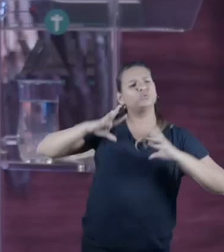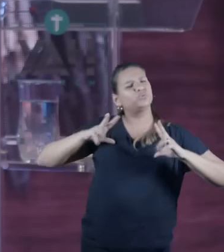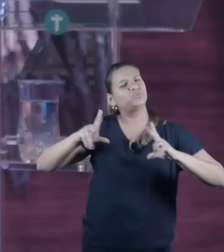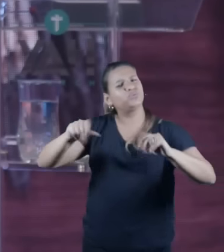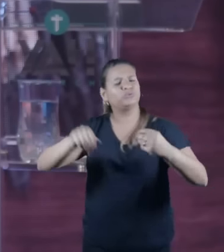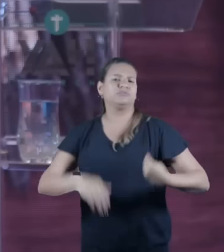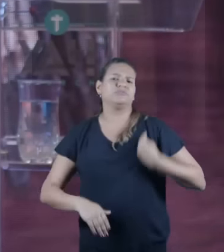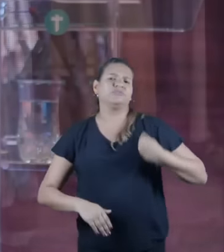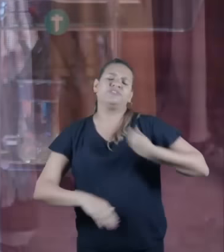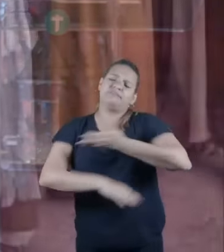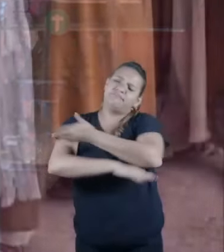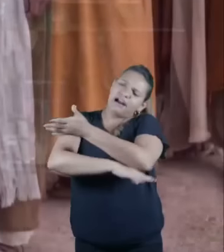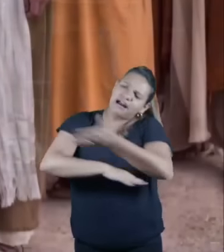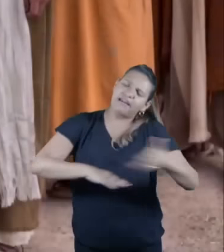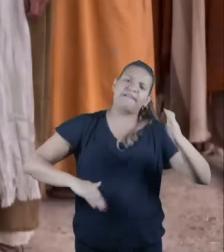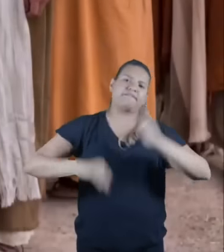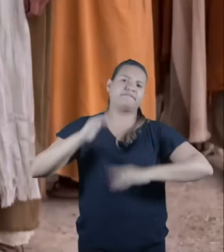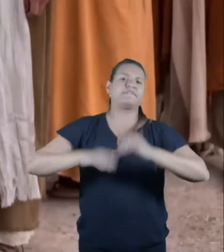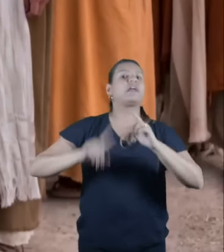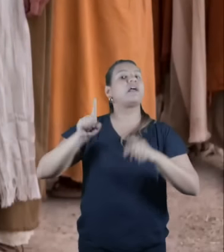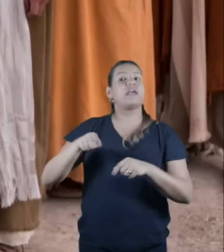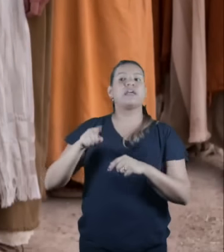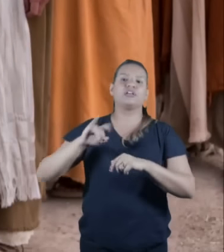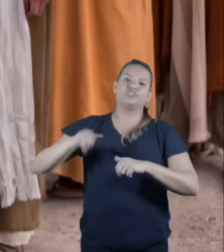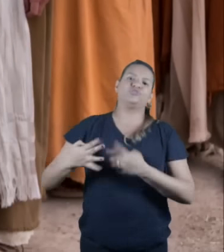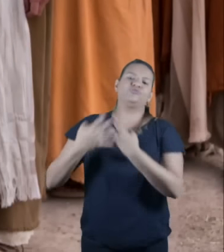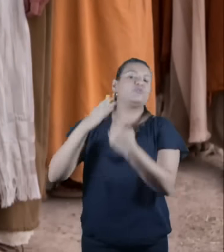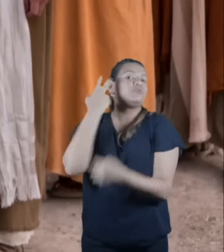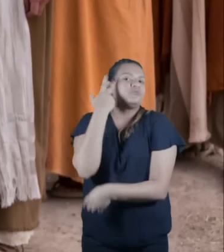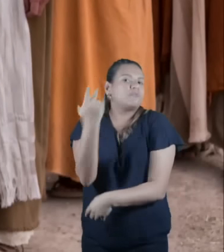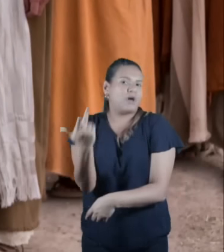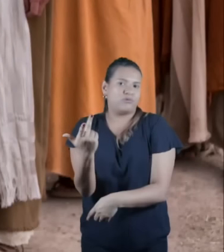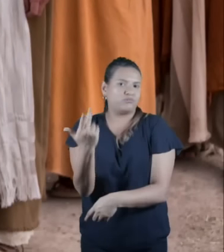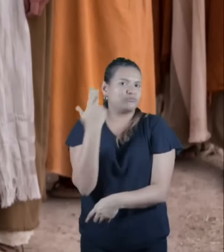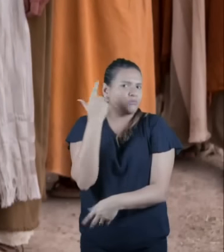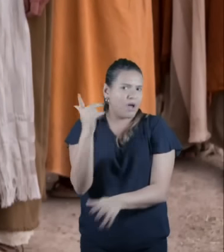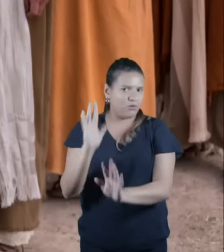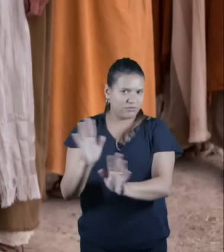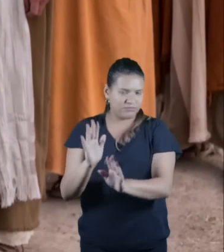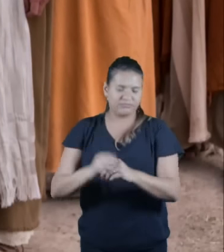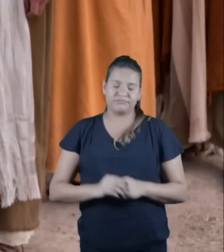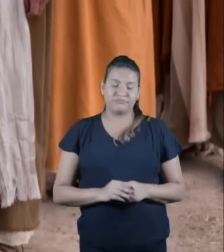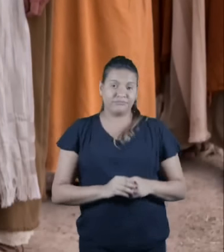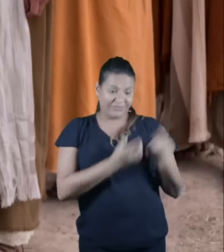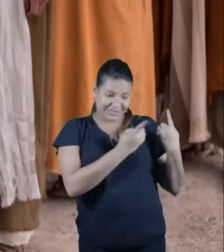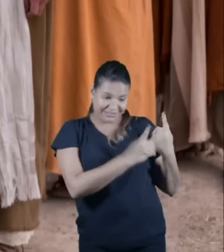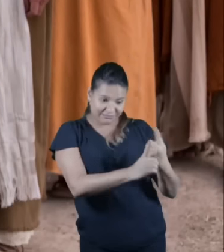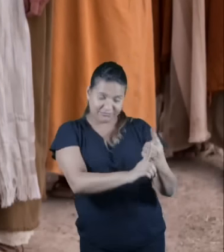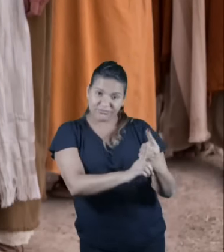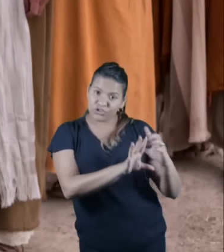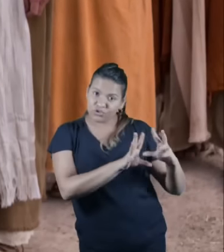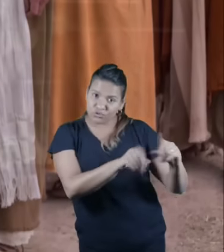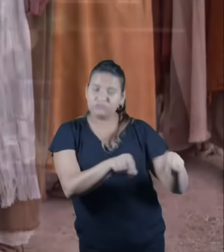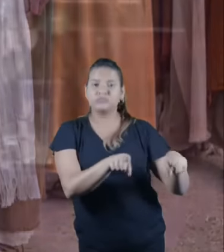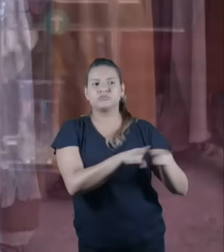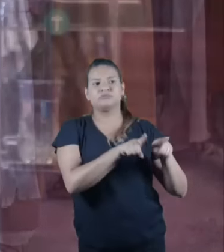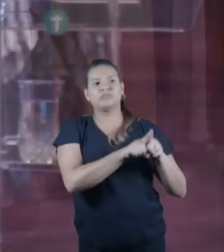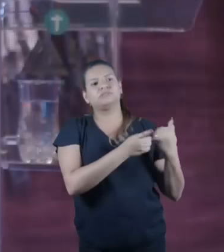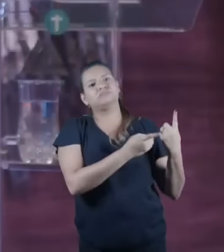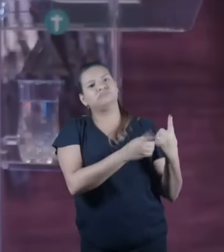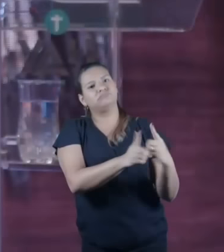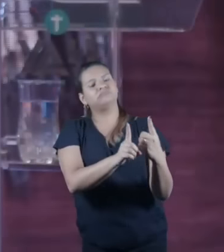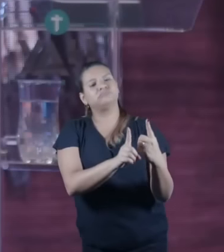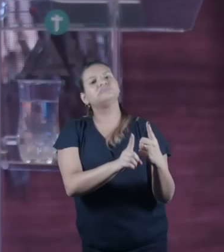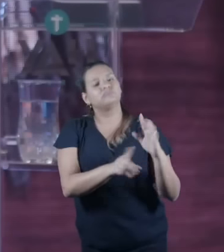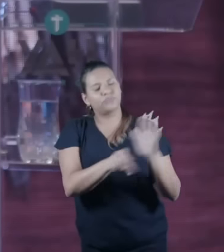e não só ele os doze apóstolos todos eram judeus vamos deixar isso bem claro todos os apóstolos eram judeus a